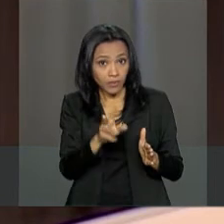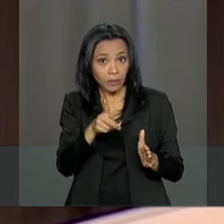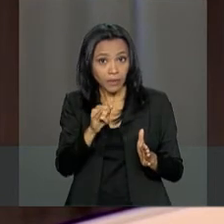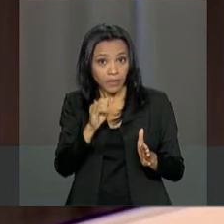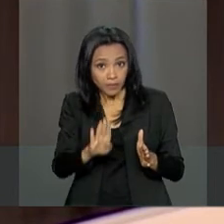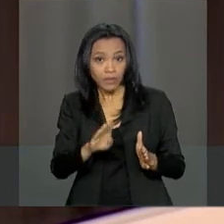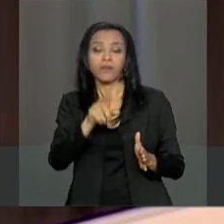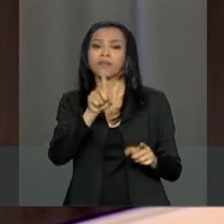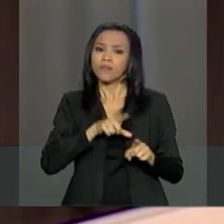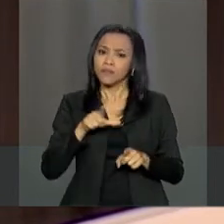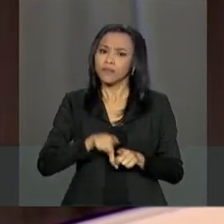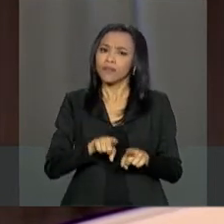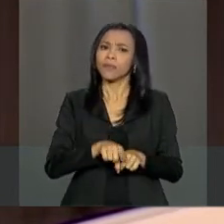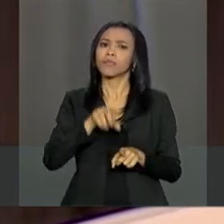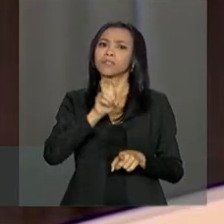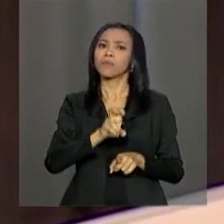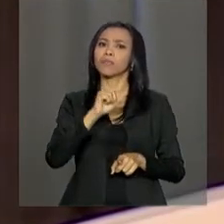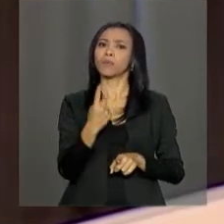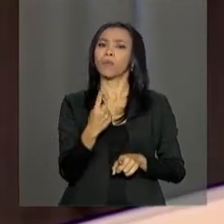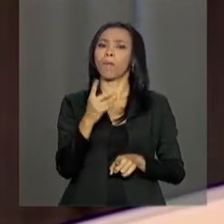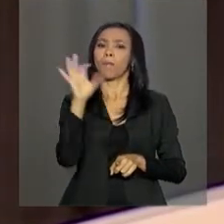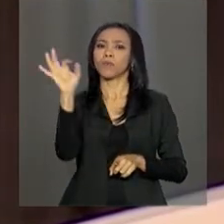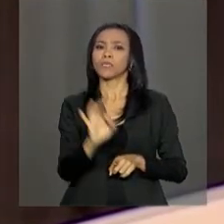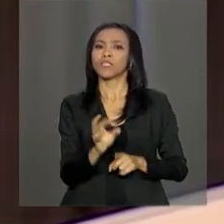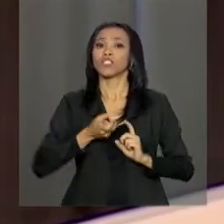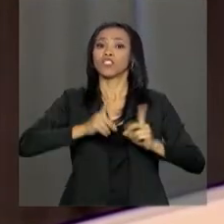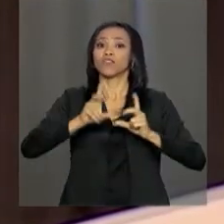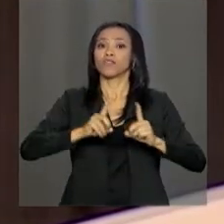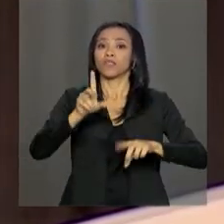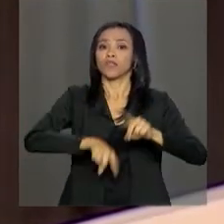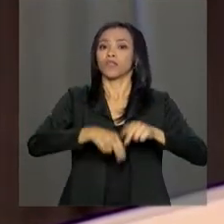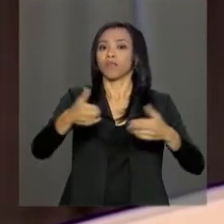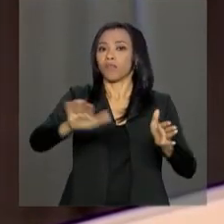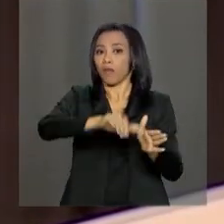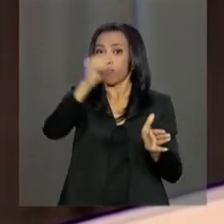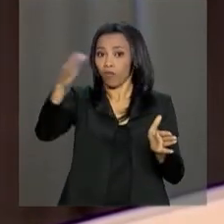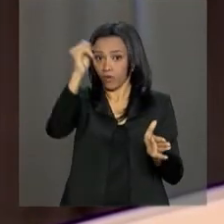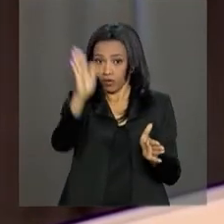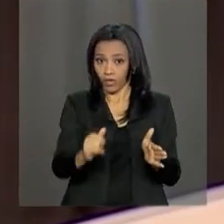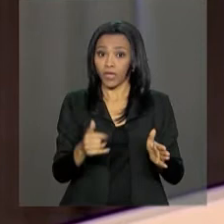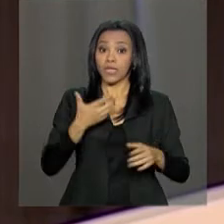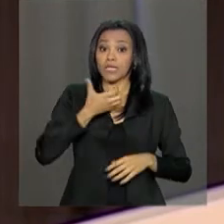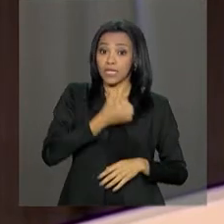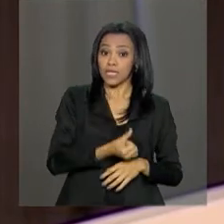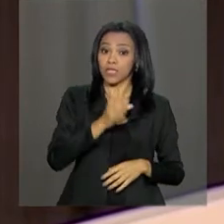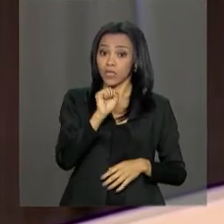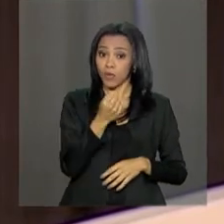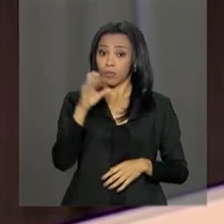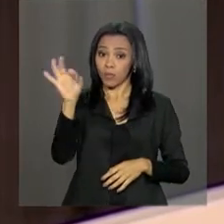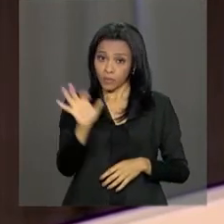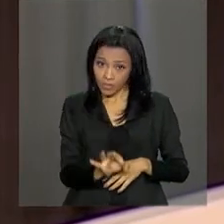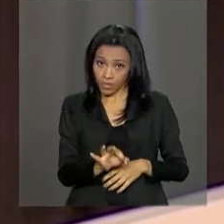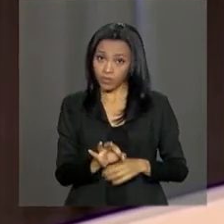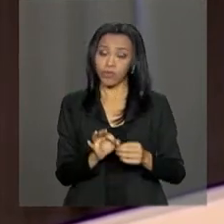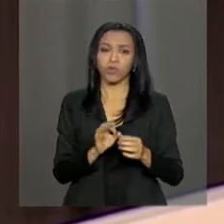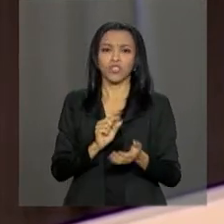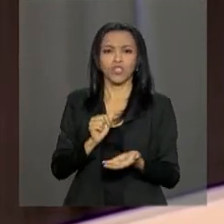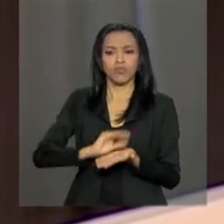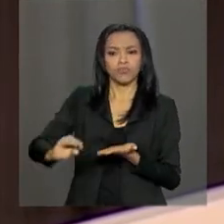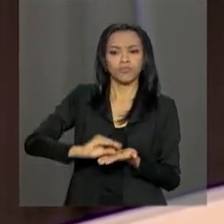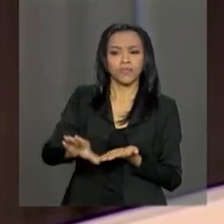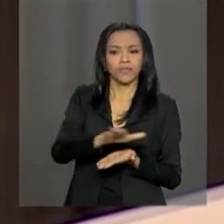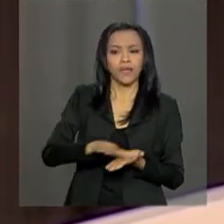das exportações brasileiras, 68% dos investimentos privados em pesquisa e